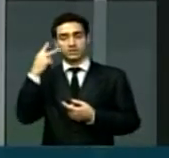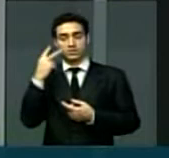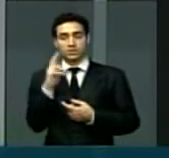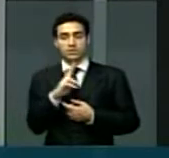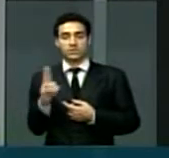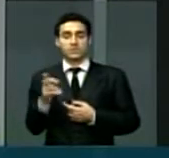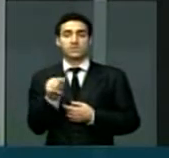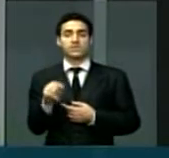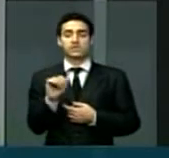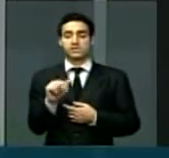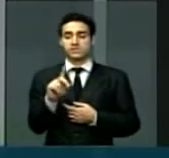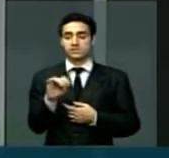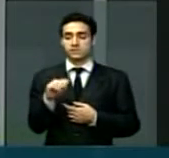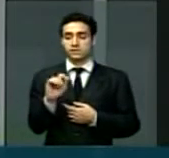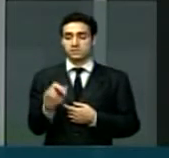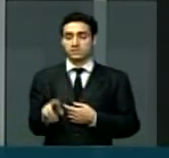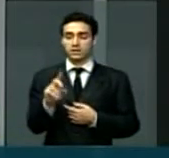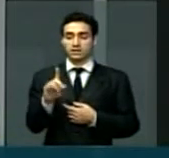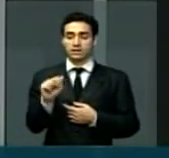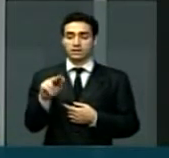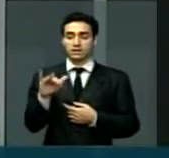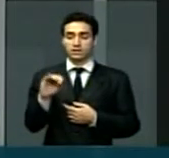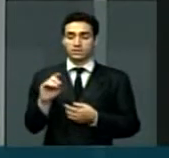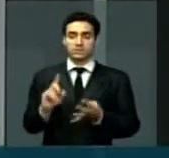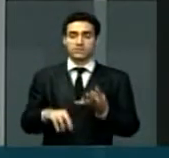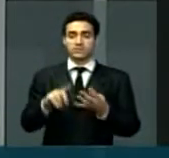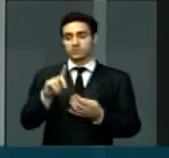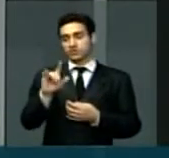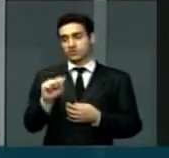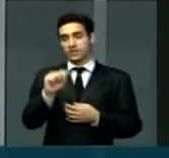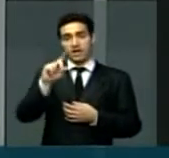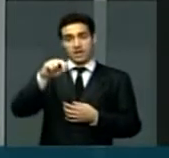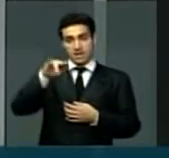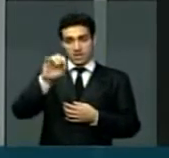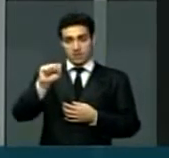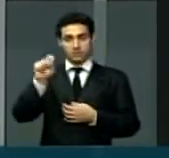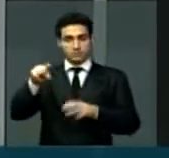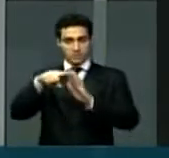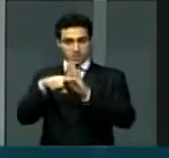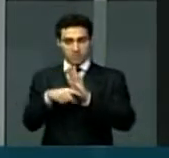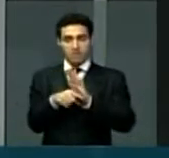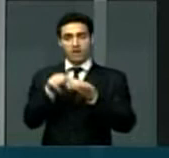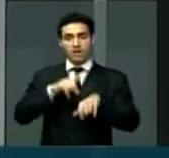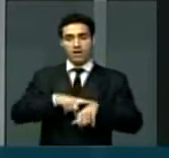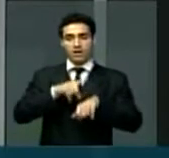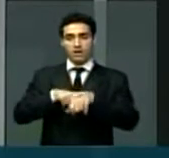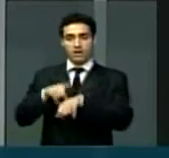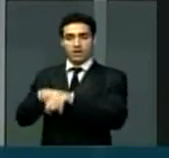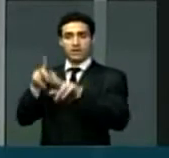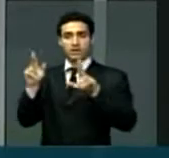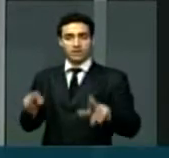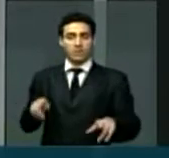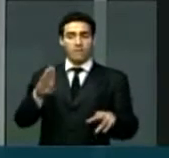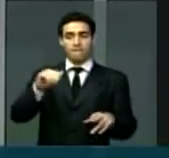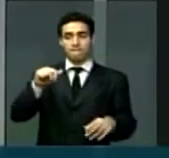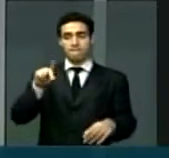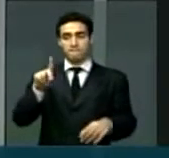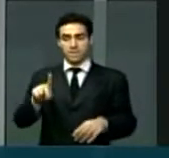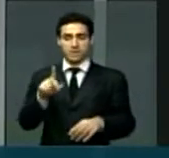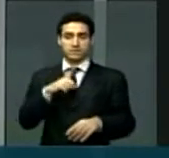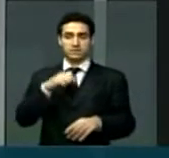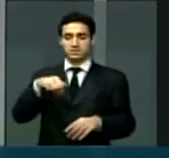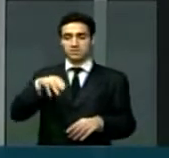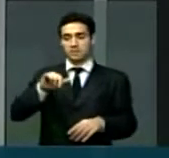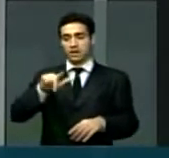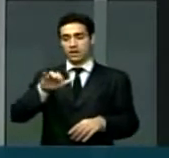Ademar Danilo, Dia News, que é de hora em hora, como faz a Bande News, apresentado por